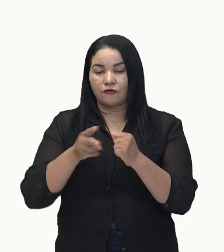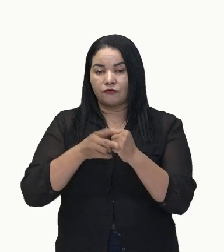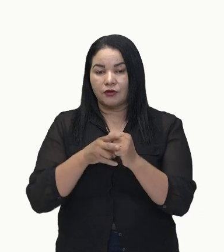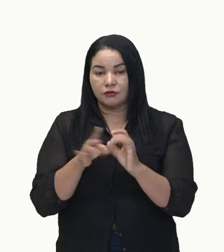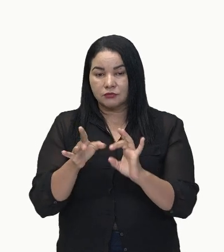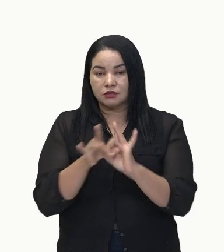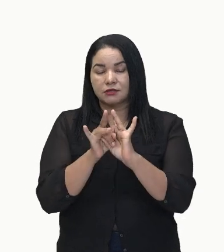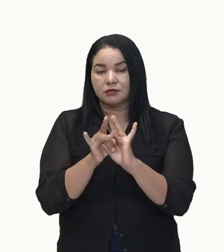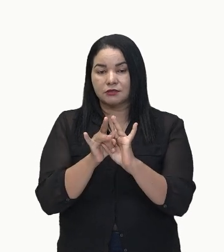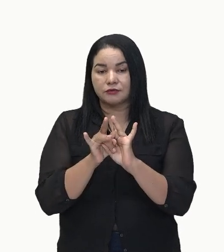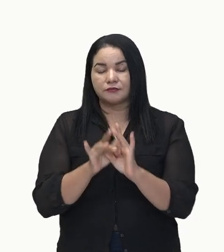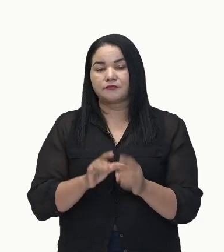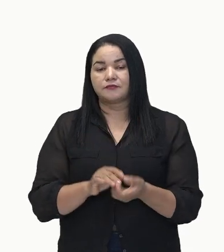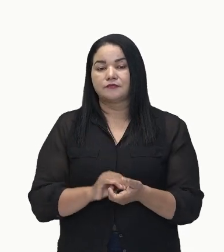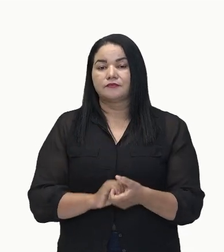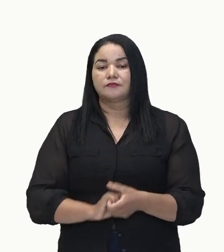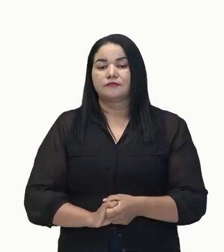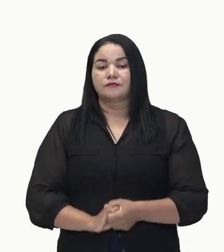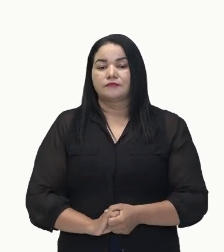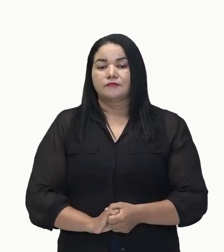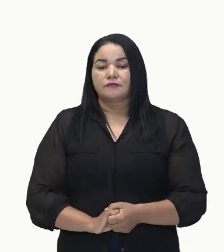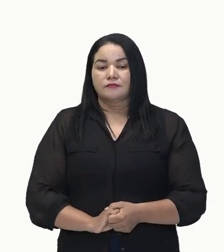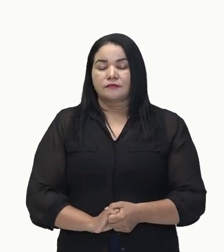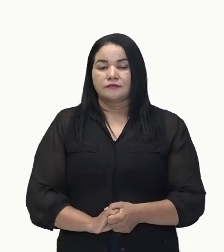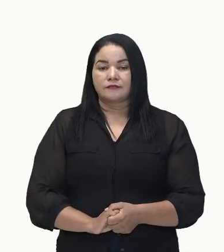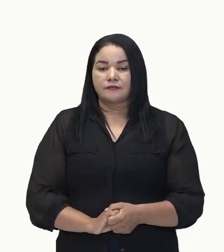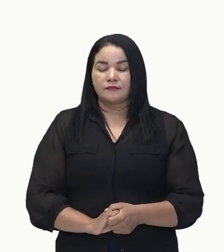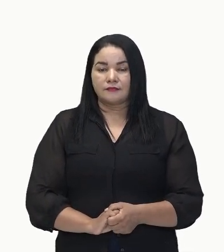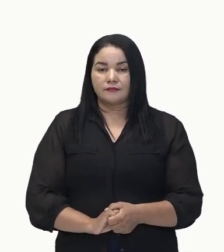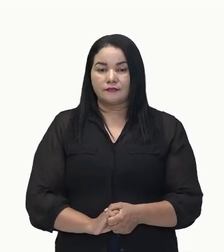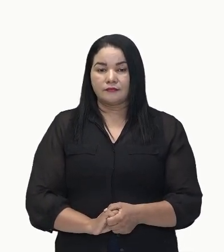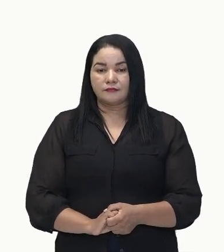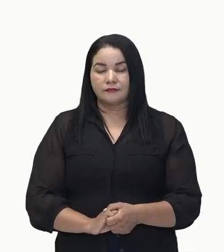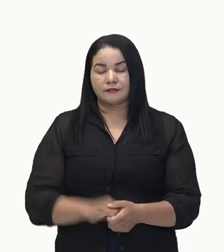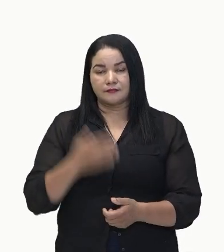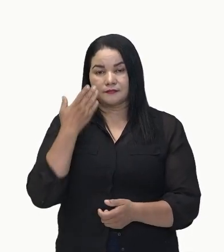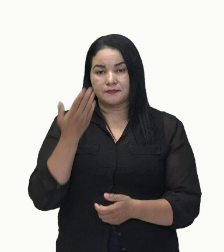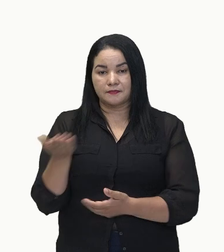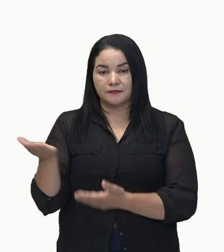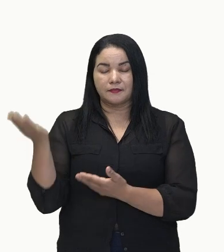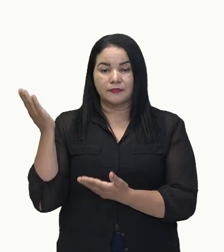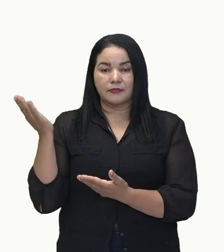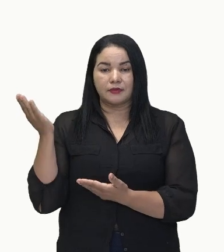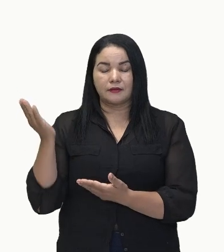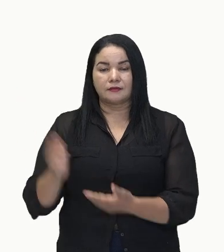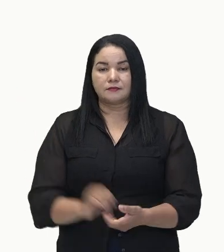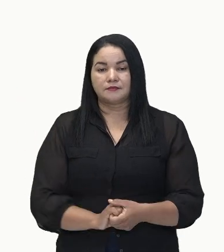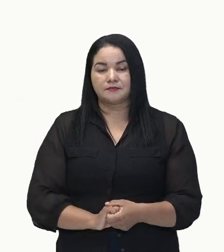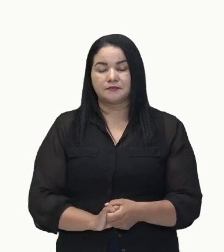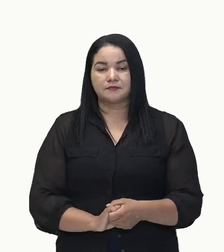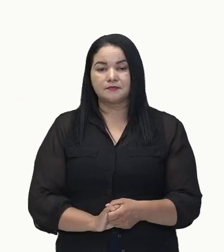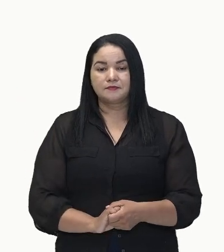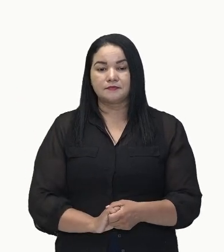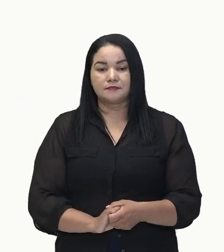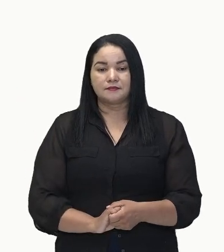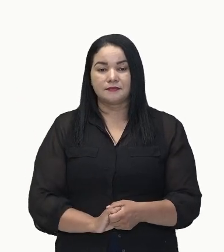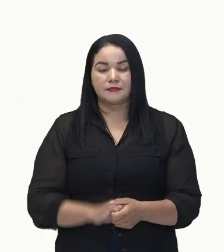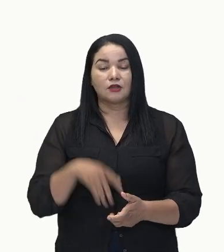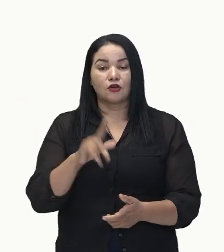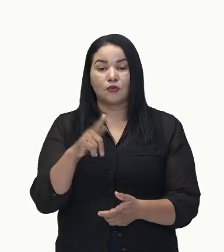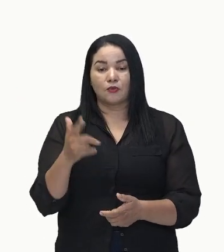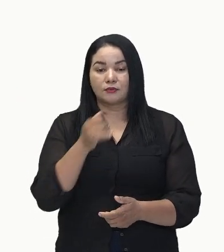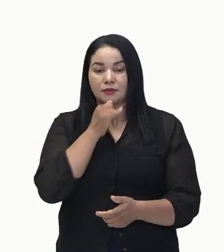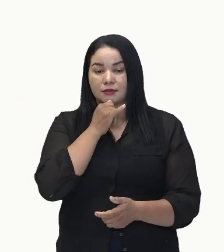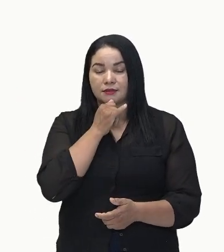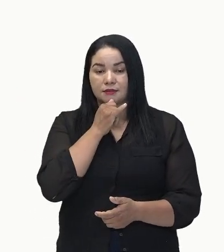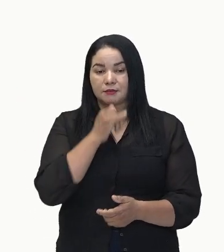Ligando o Alan, a característica dele, que é ser feliz. Então, temos um predicado nominal. Muito bem. Agora, observe nesse último exemplo que